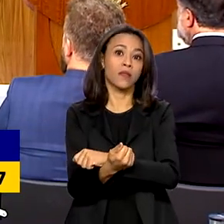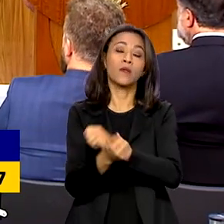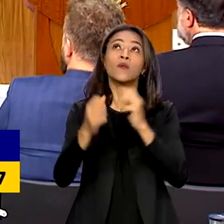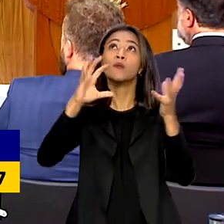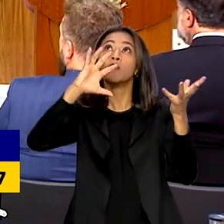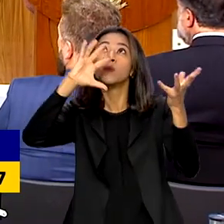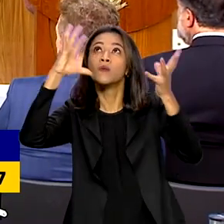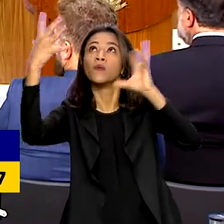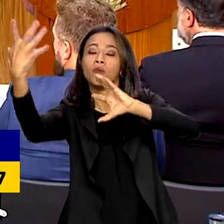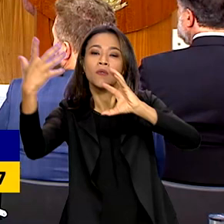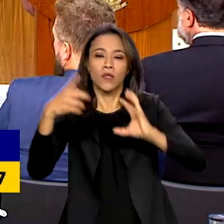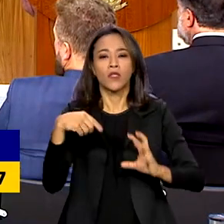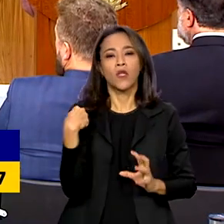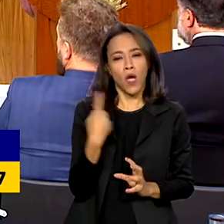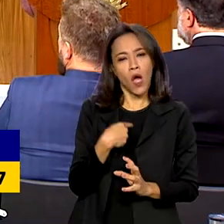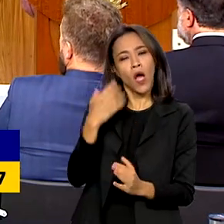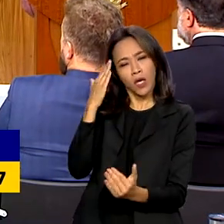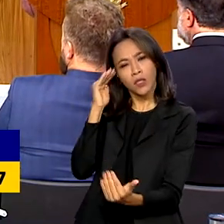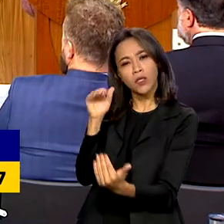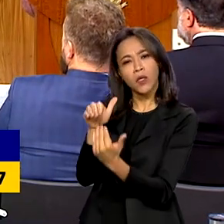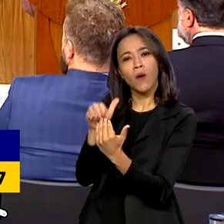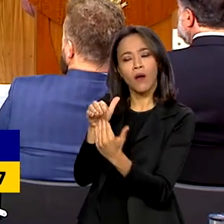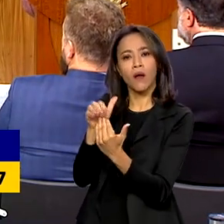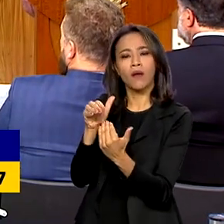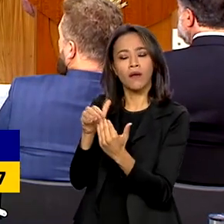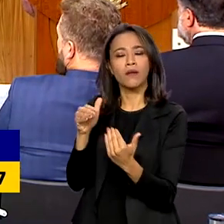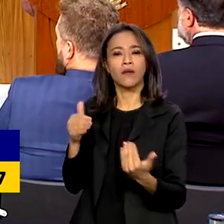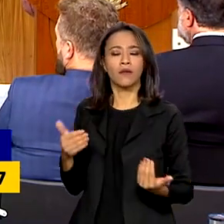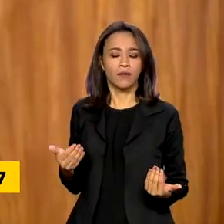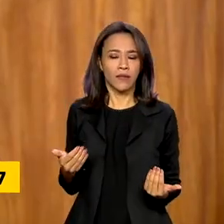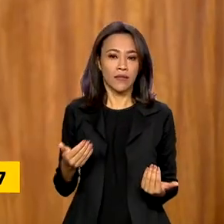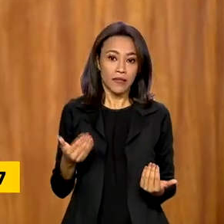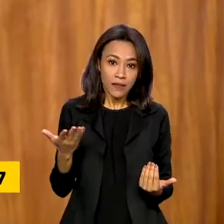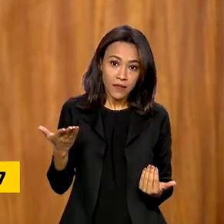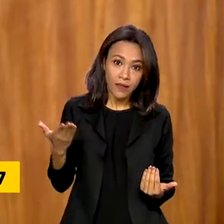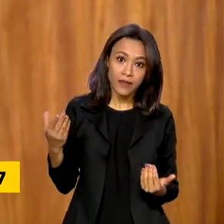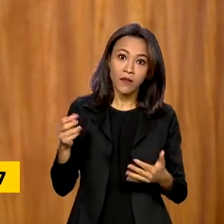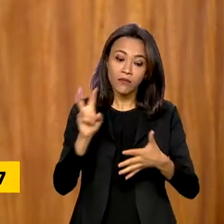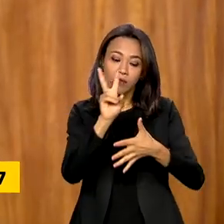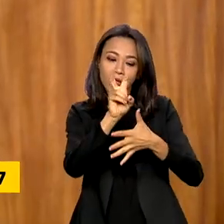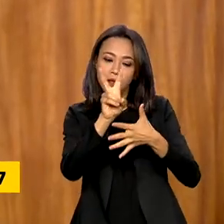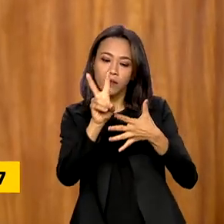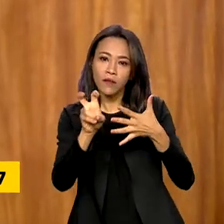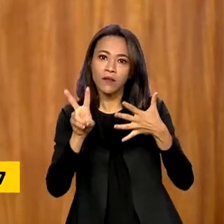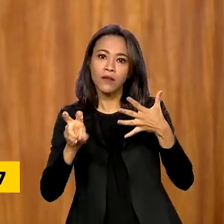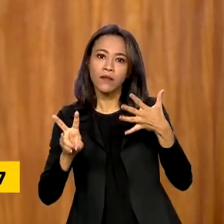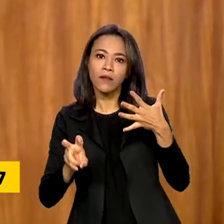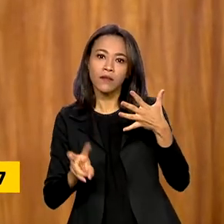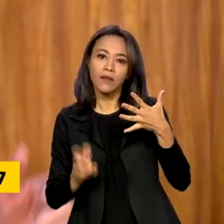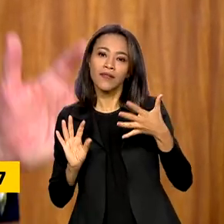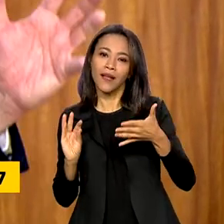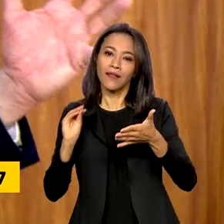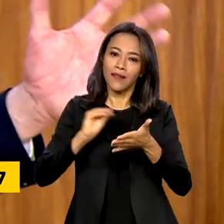Então, nós concordamos que essas são questões na nossa agenda comum. A NO BRASIL CIDADE